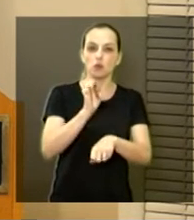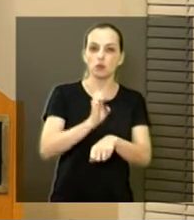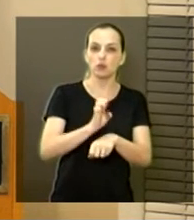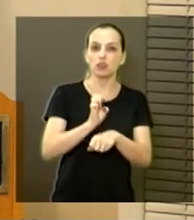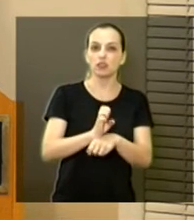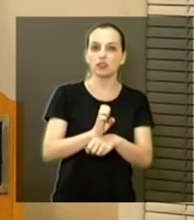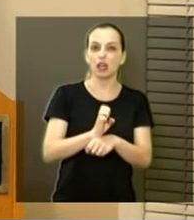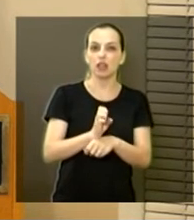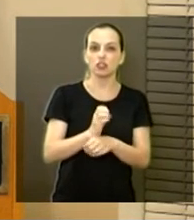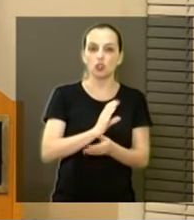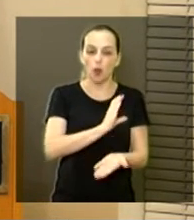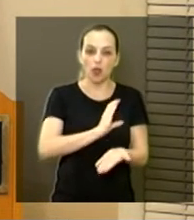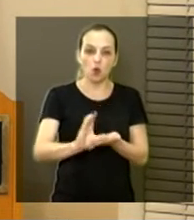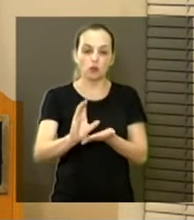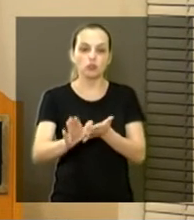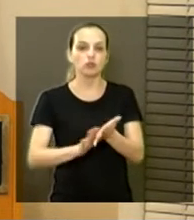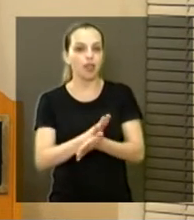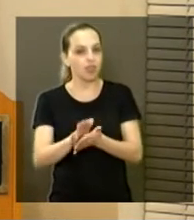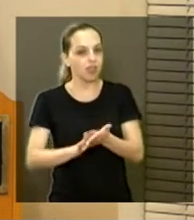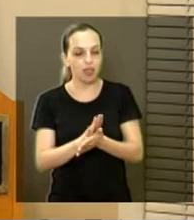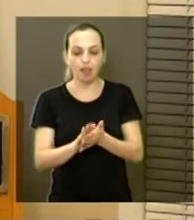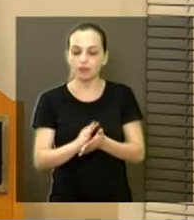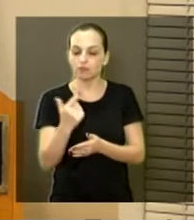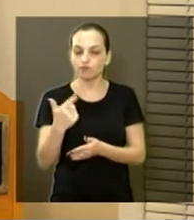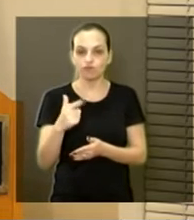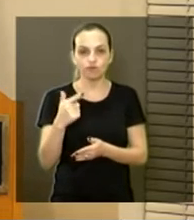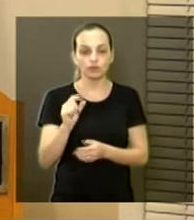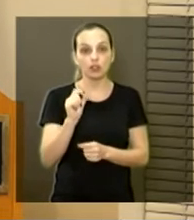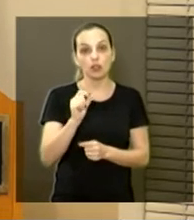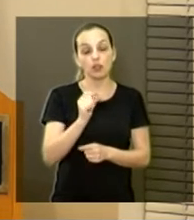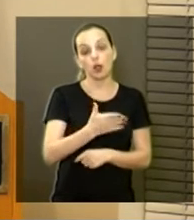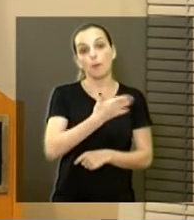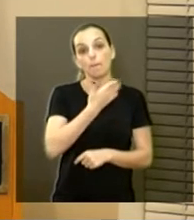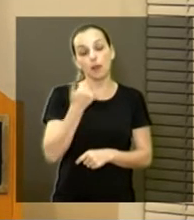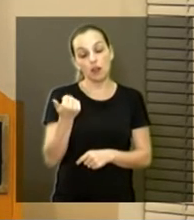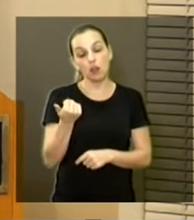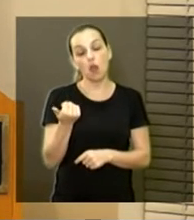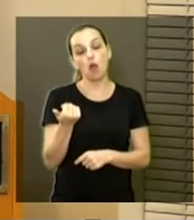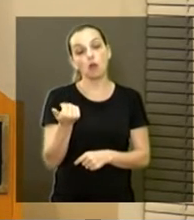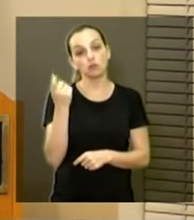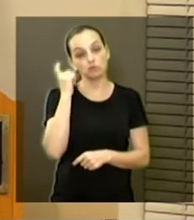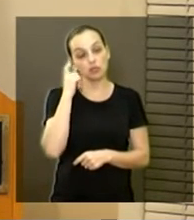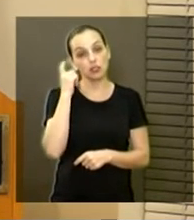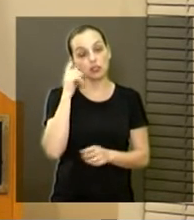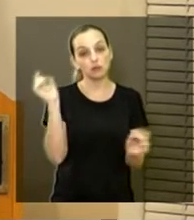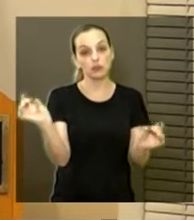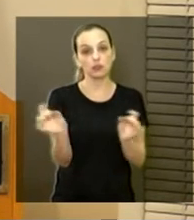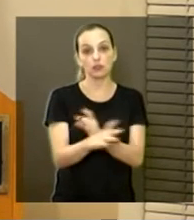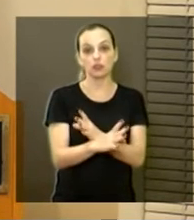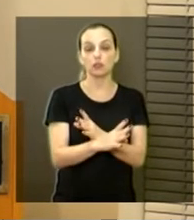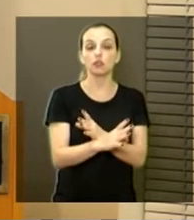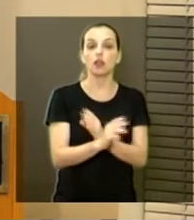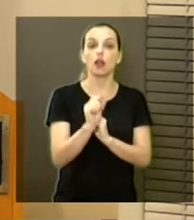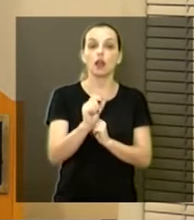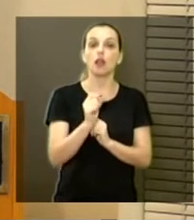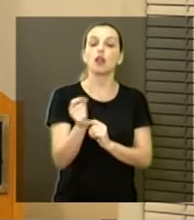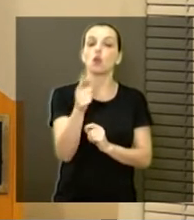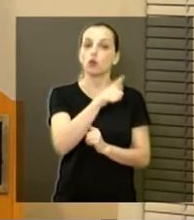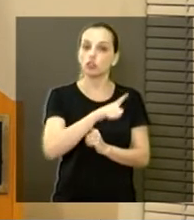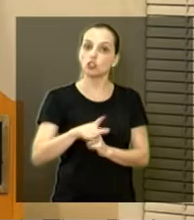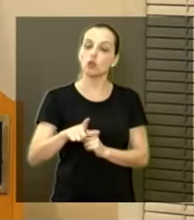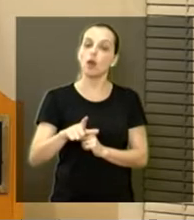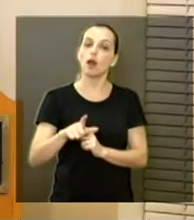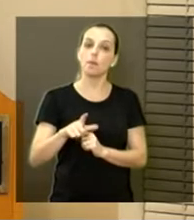cortaram esses incentivos. Então, a gente achou melhor encerrar, já que venceu o prazo, e mesmo assim continuar com